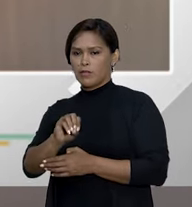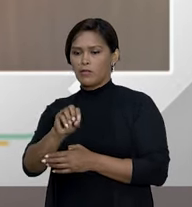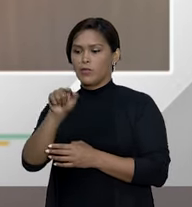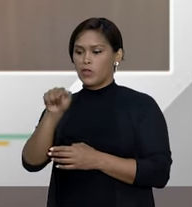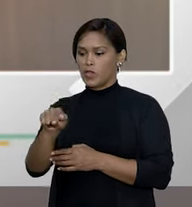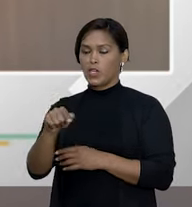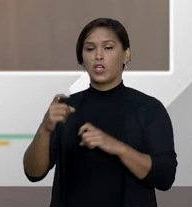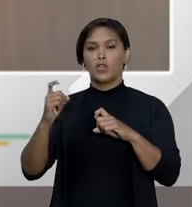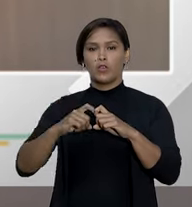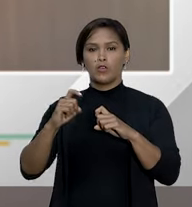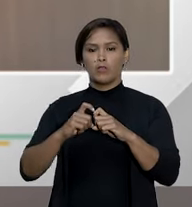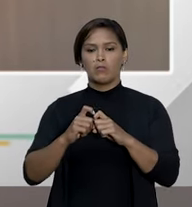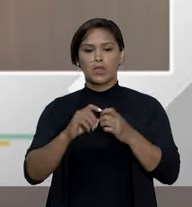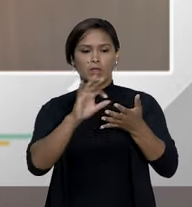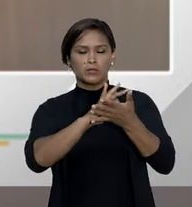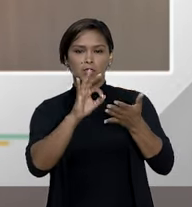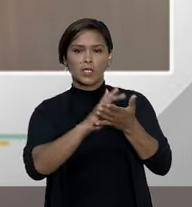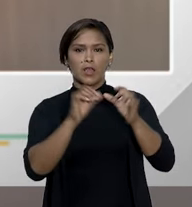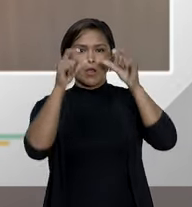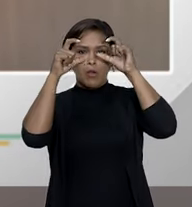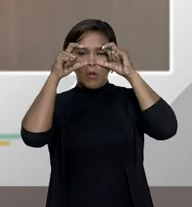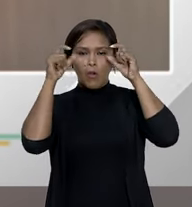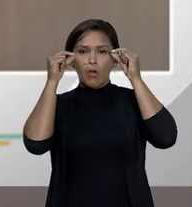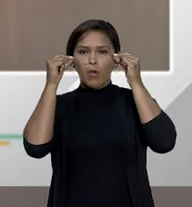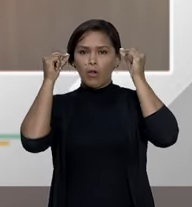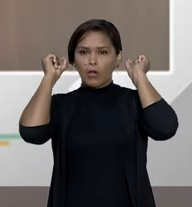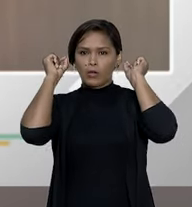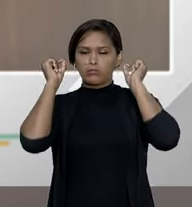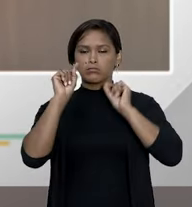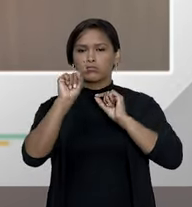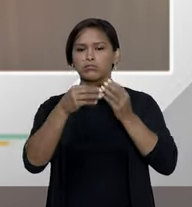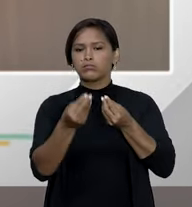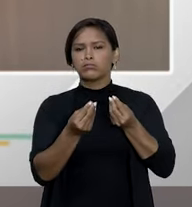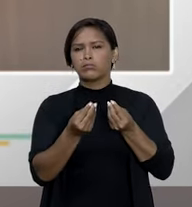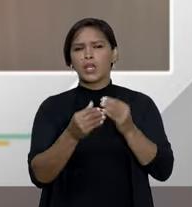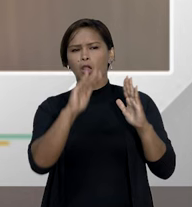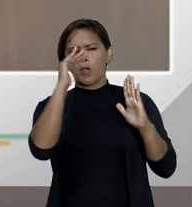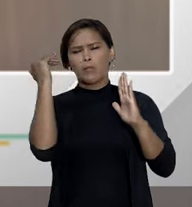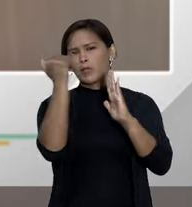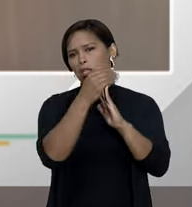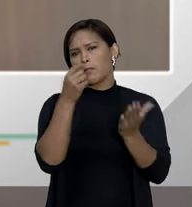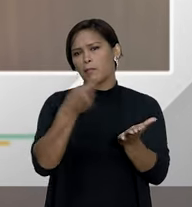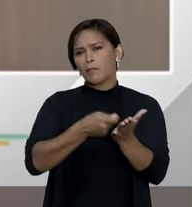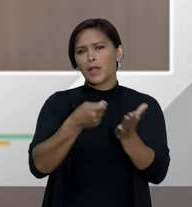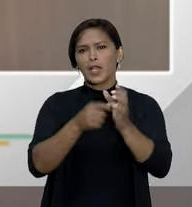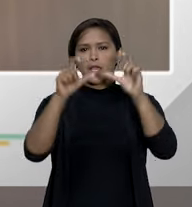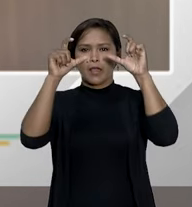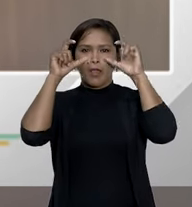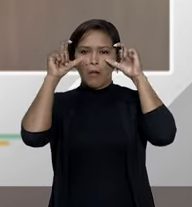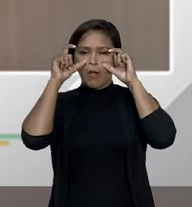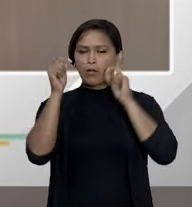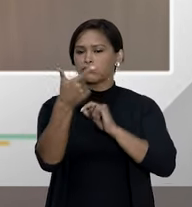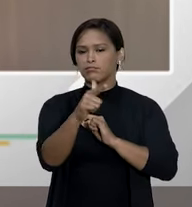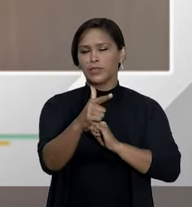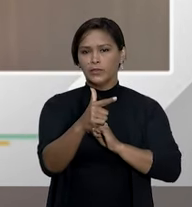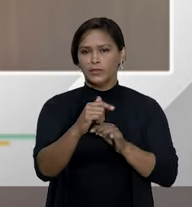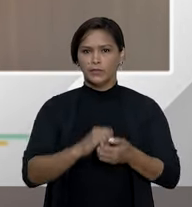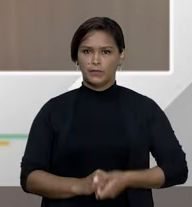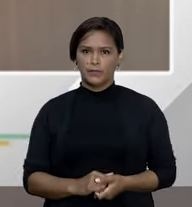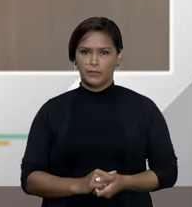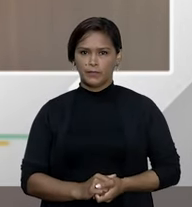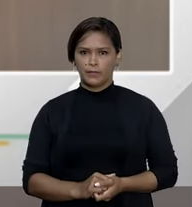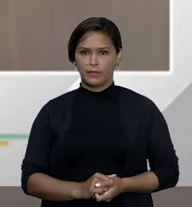oftalmologista prescreve um óculos o plano de saúde não tem obrigação e obrigatoriedade de fornecer o óculos